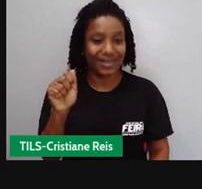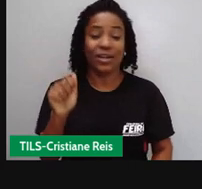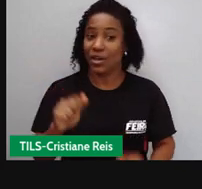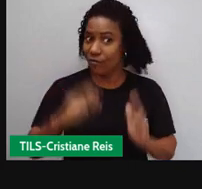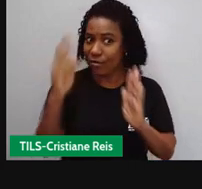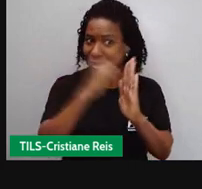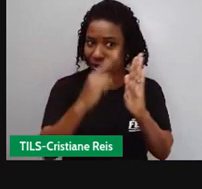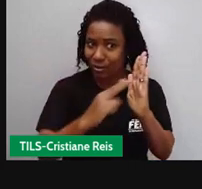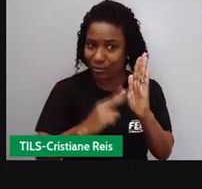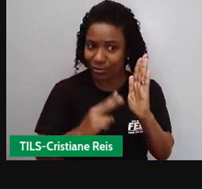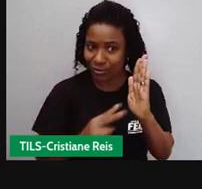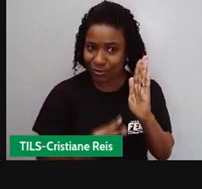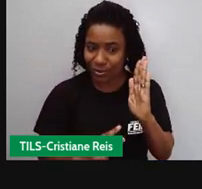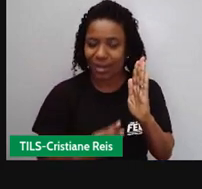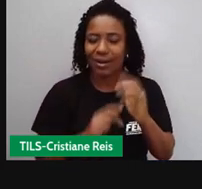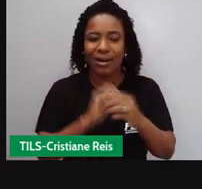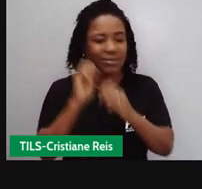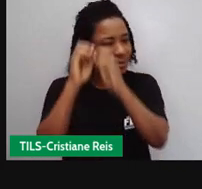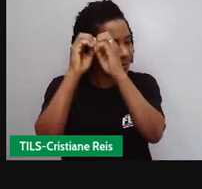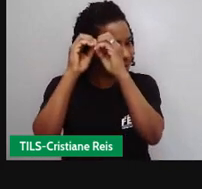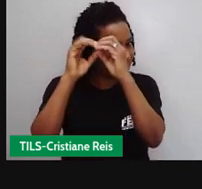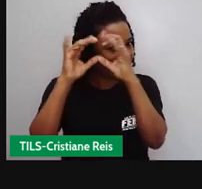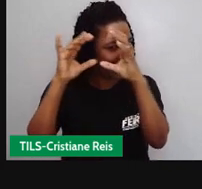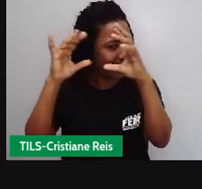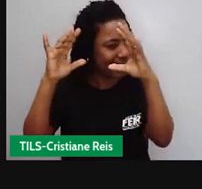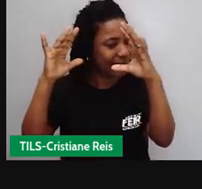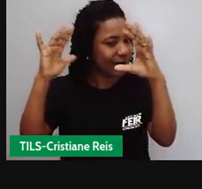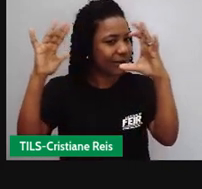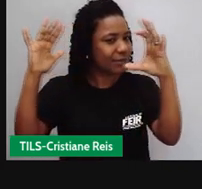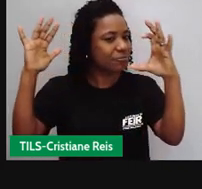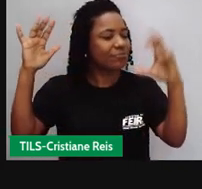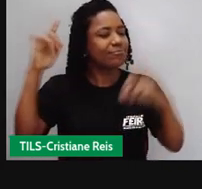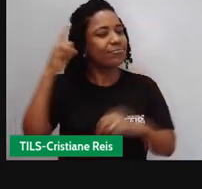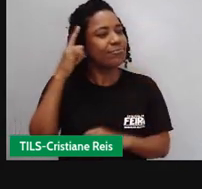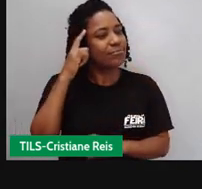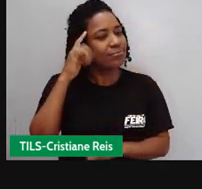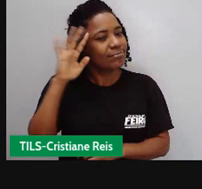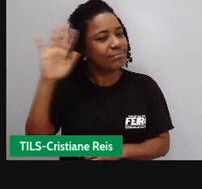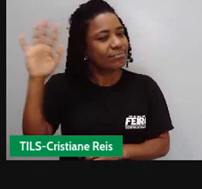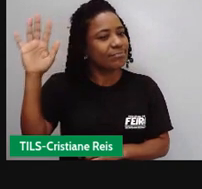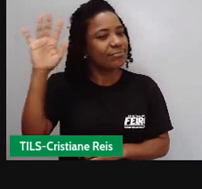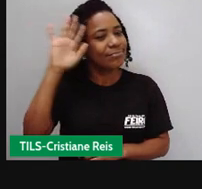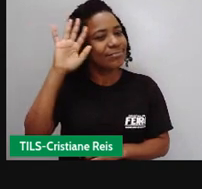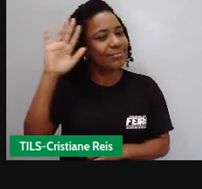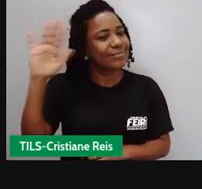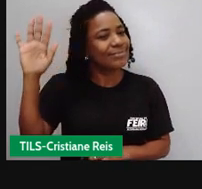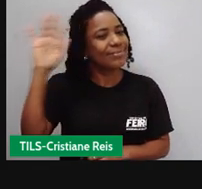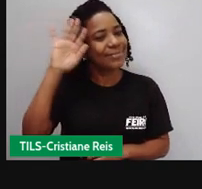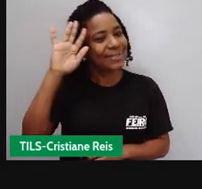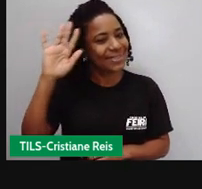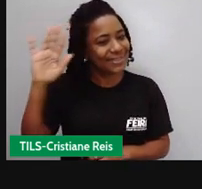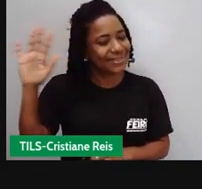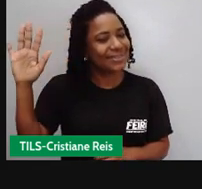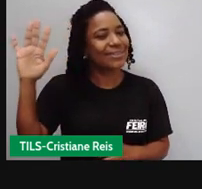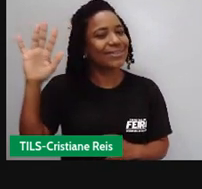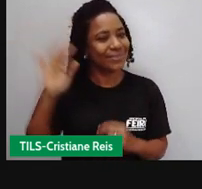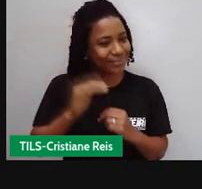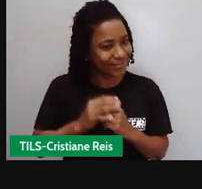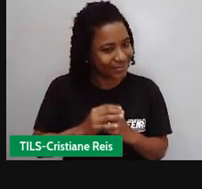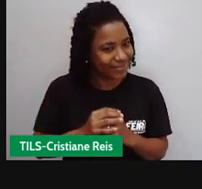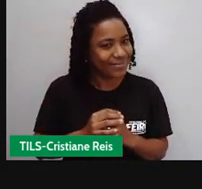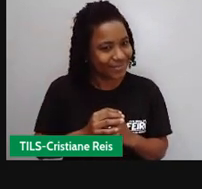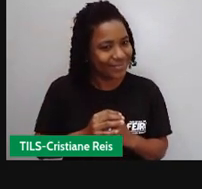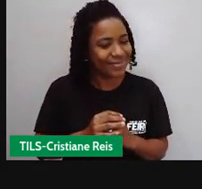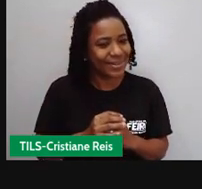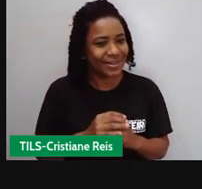o contexto que é traçado que é escrito e trazido aí na história contada por essa crônica aí